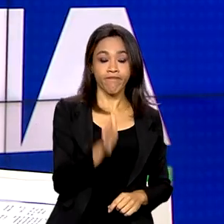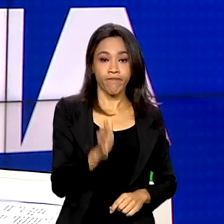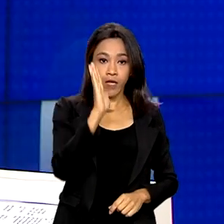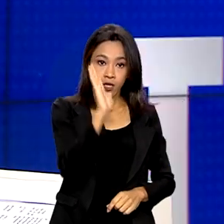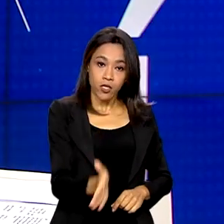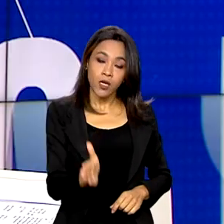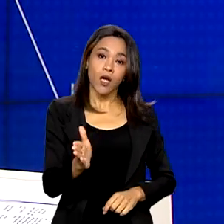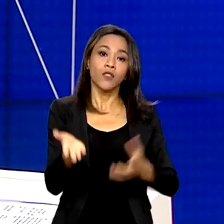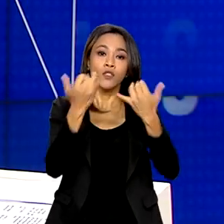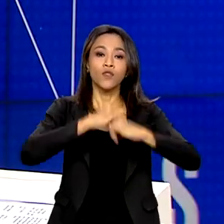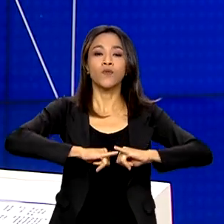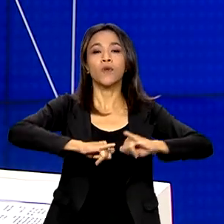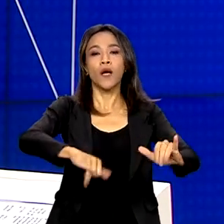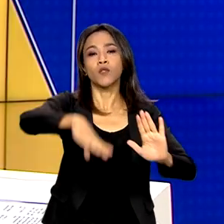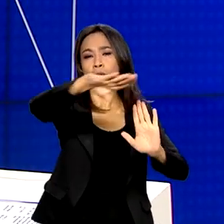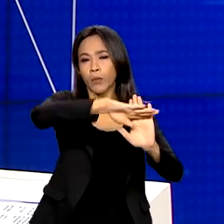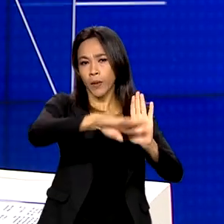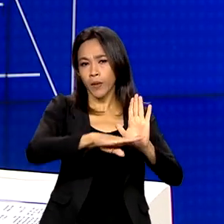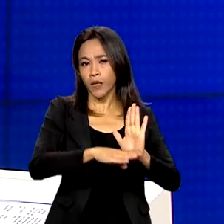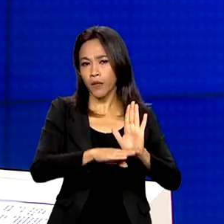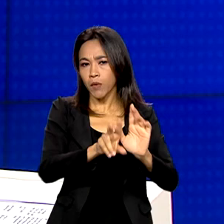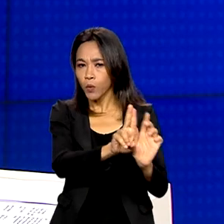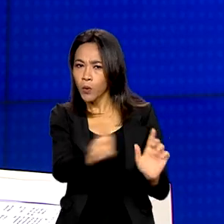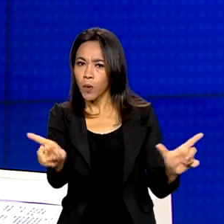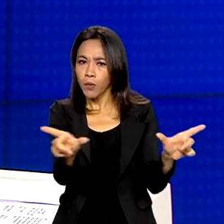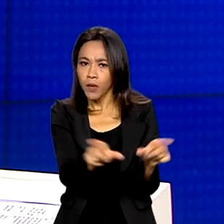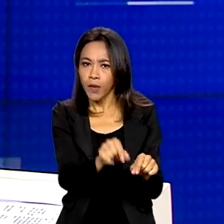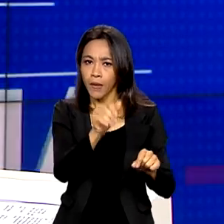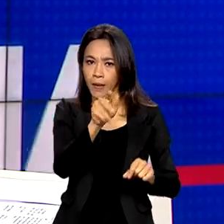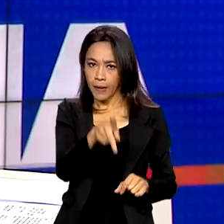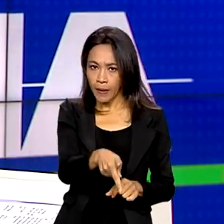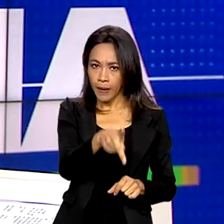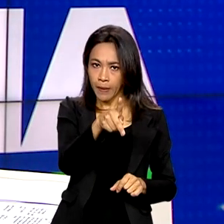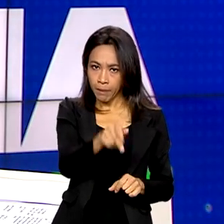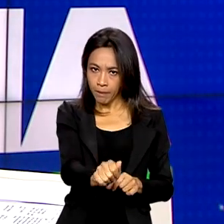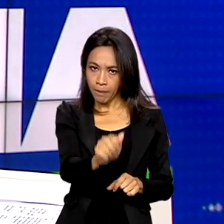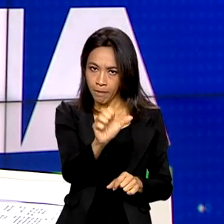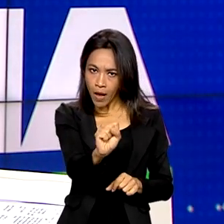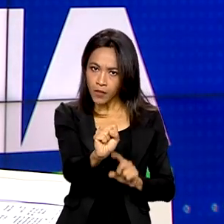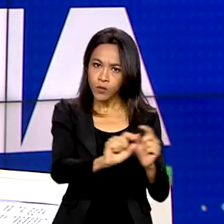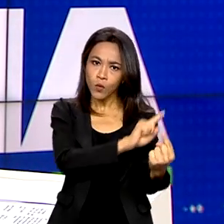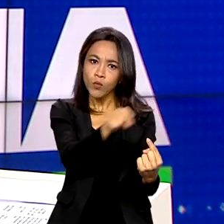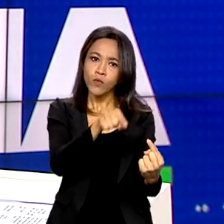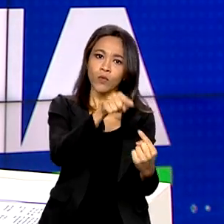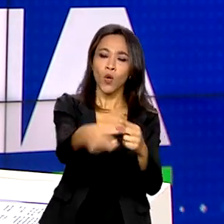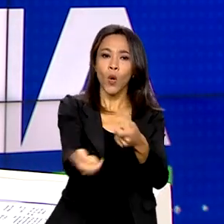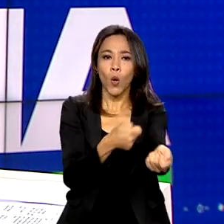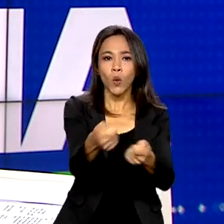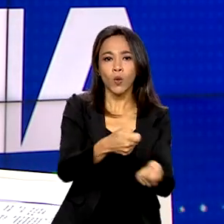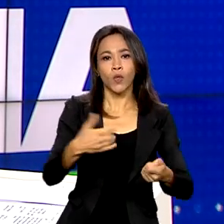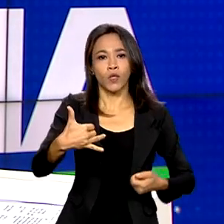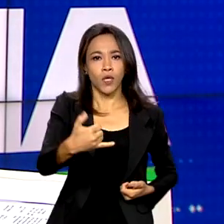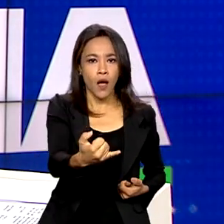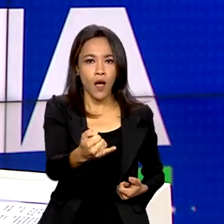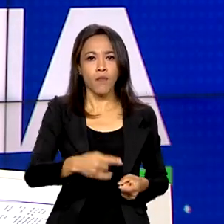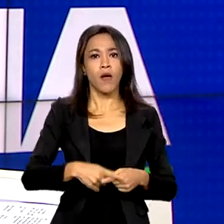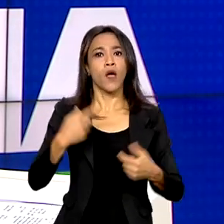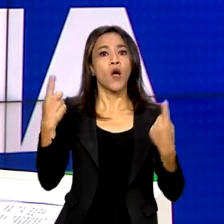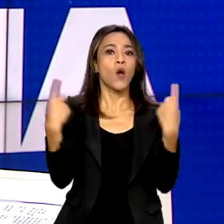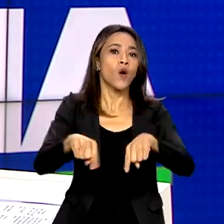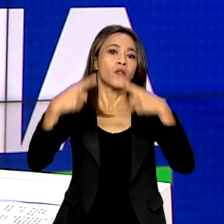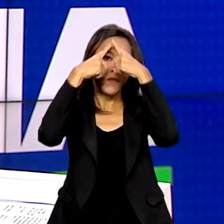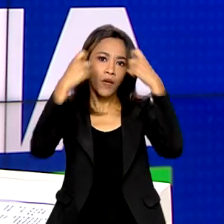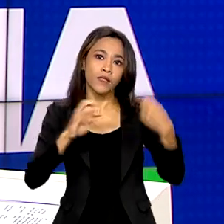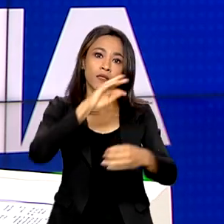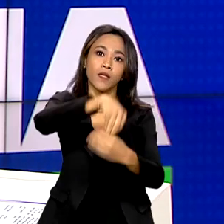Programa de Ação na Segurança, o PAS, com medidas para controle de armas, combate à violência nas escolas e proteção da